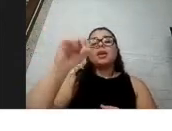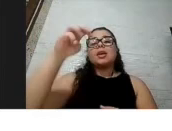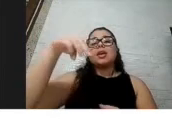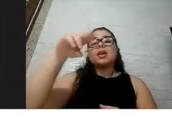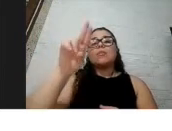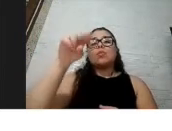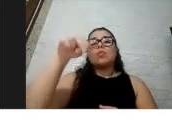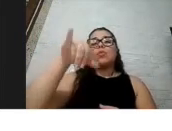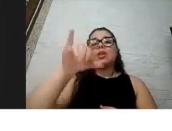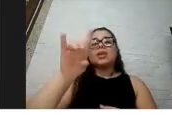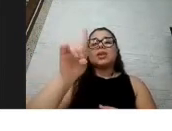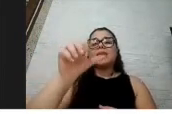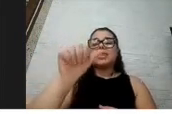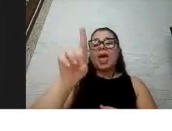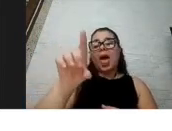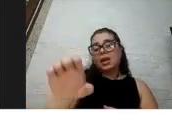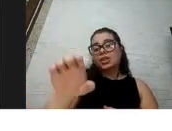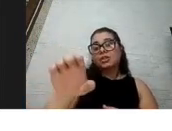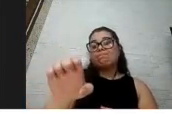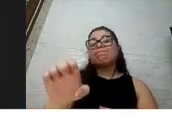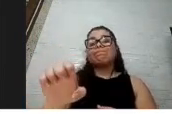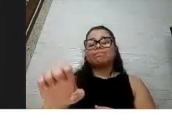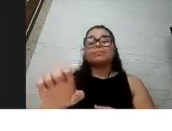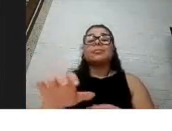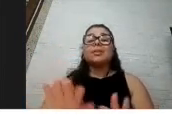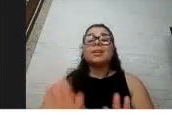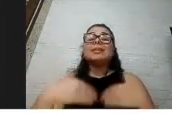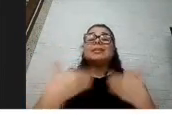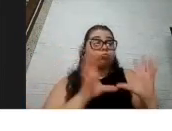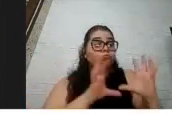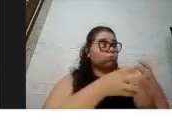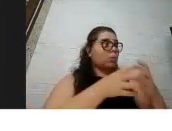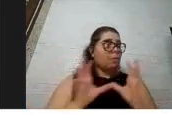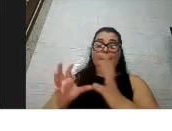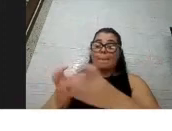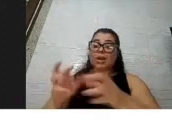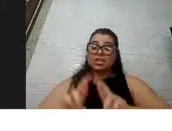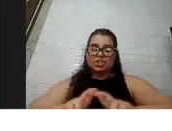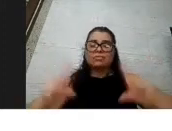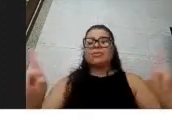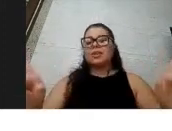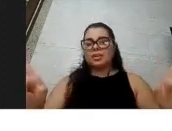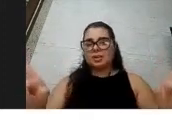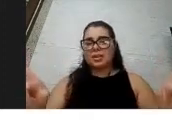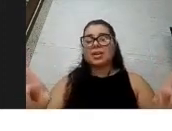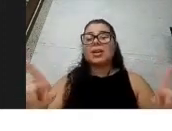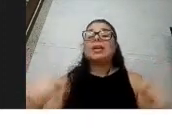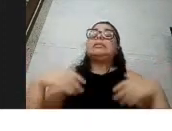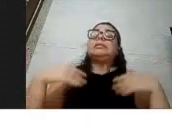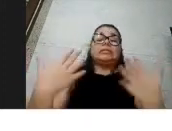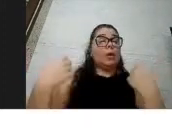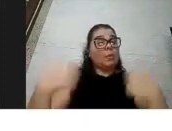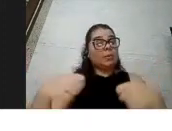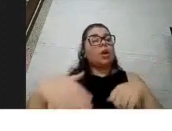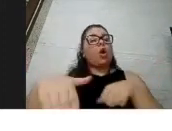não servir para outra, mesmo dentro da mesma condição de deficiência, então vale a pena conversar com o